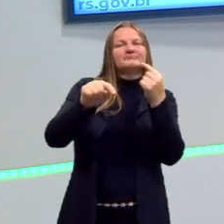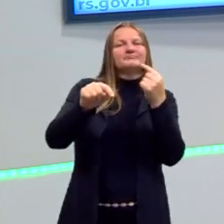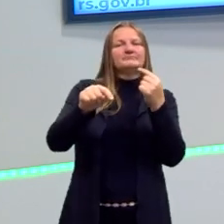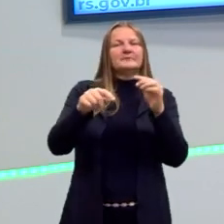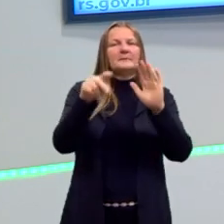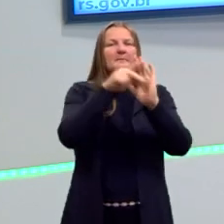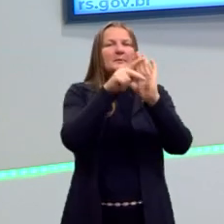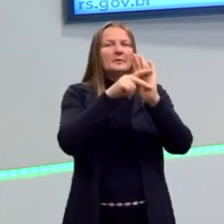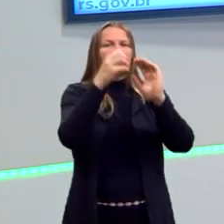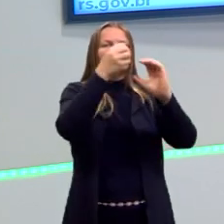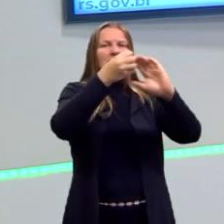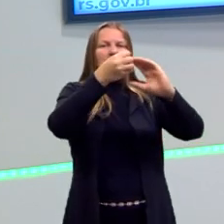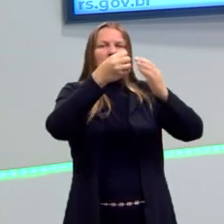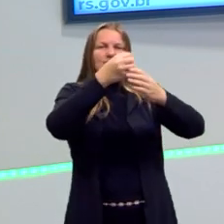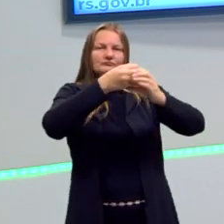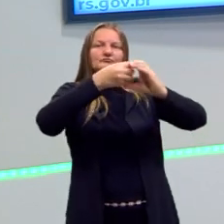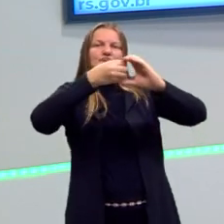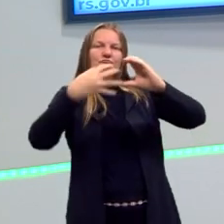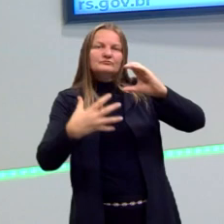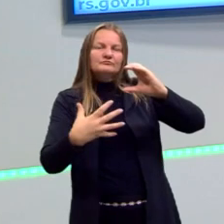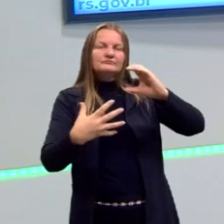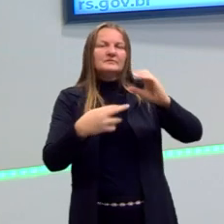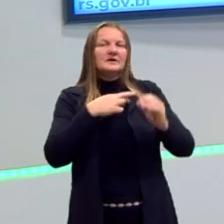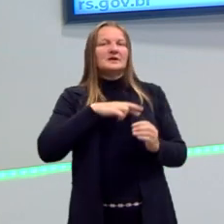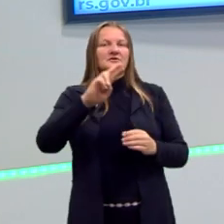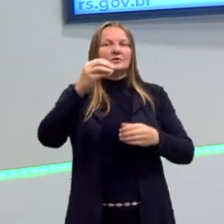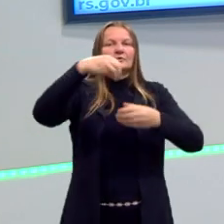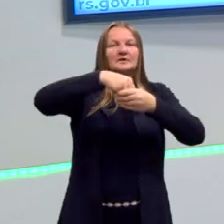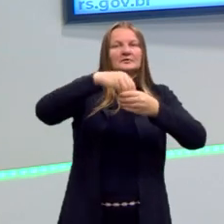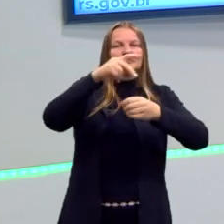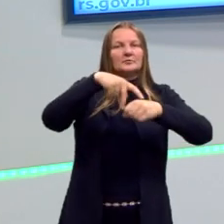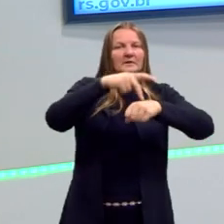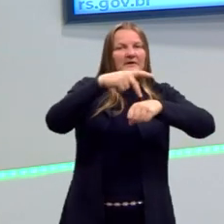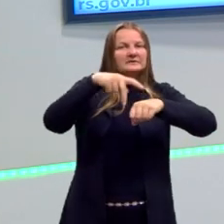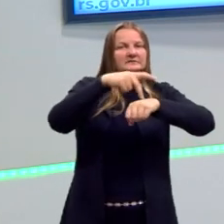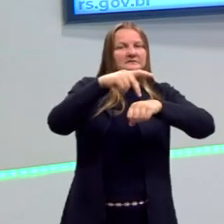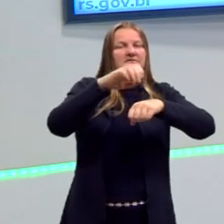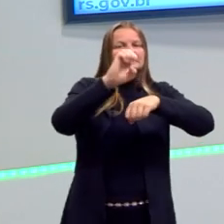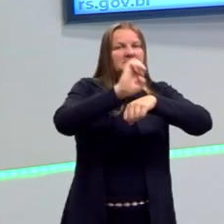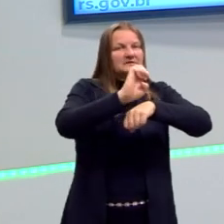preceitos religiosos no Estado. Então, talvez tenha sido por aí que nós temos,